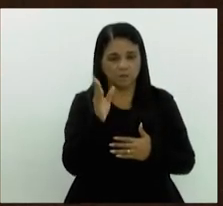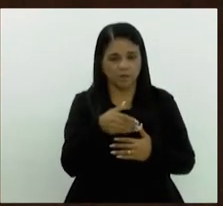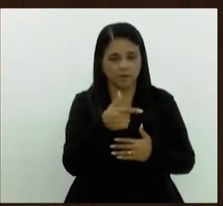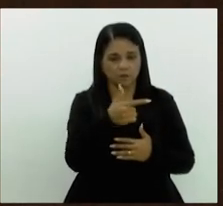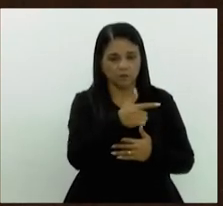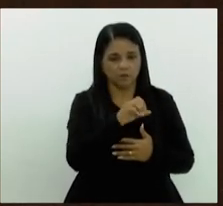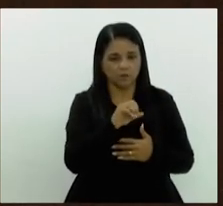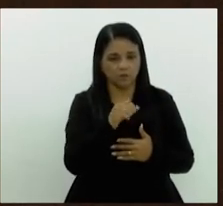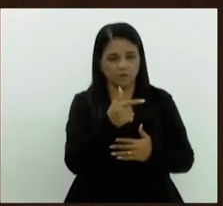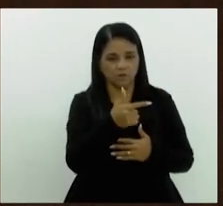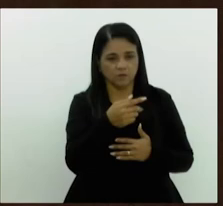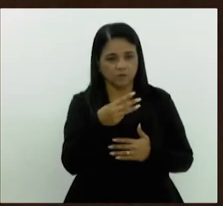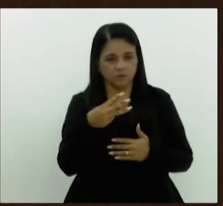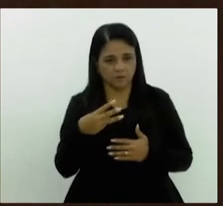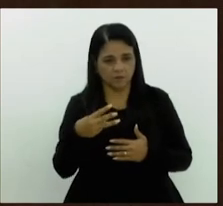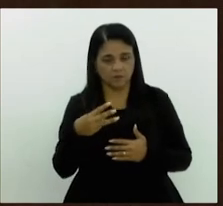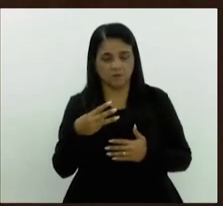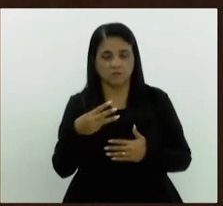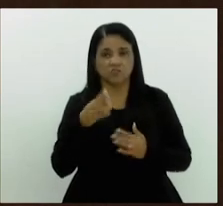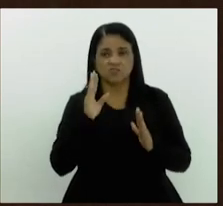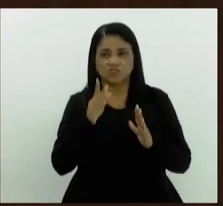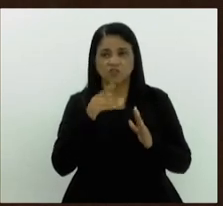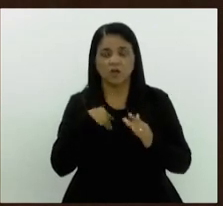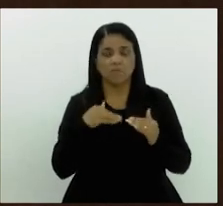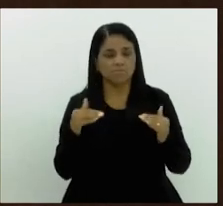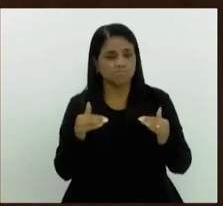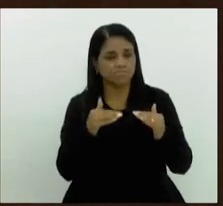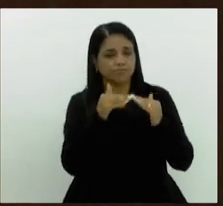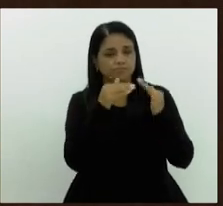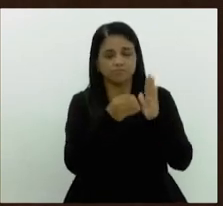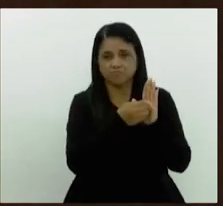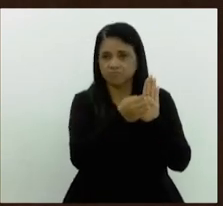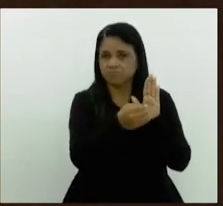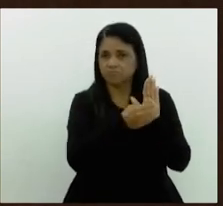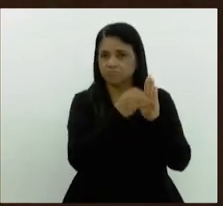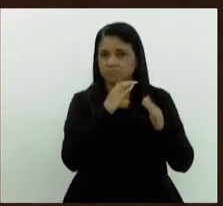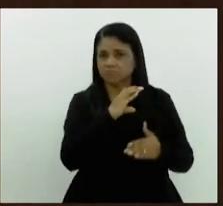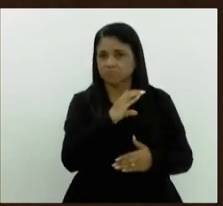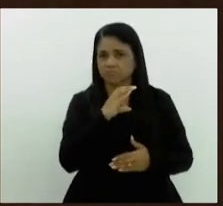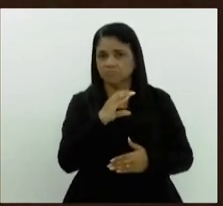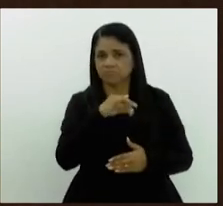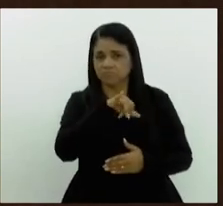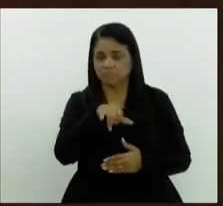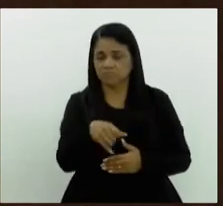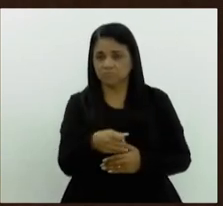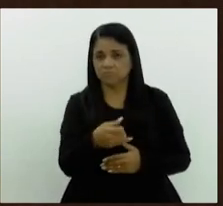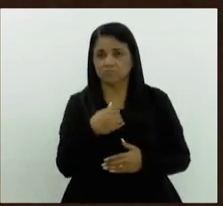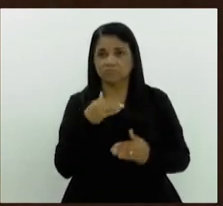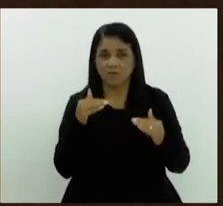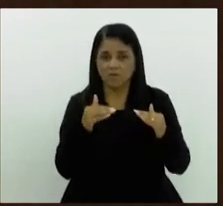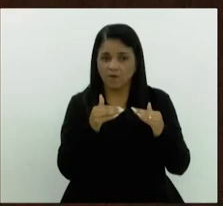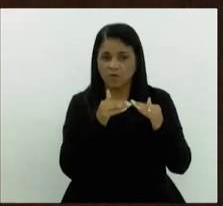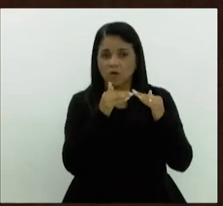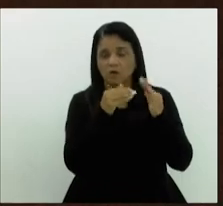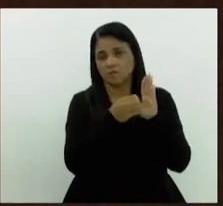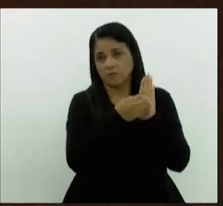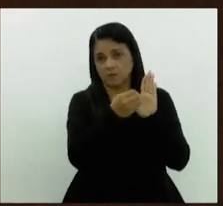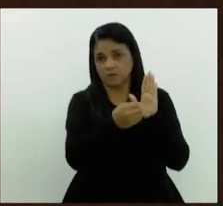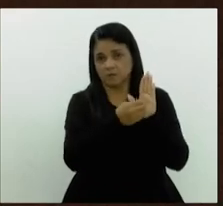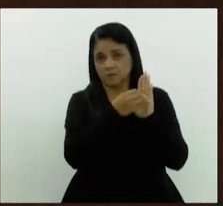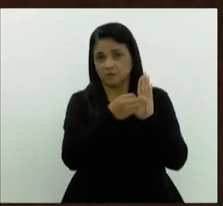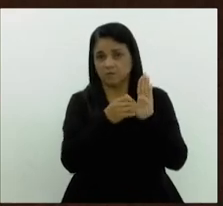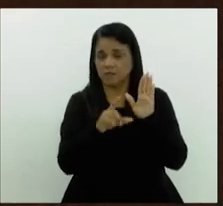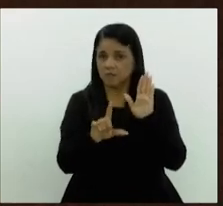Projeto esse que já teve um parecer favorável da CCJ. O parecer da CCJ é favorável pela